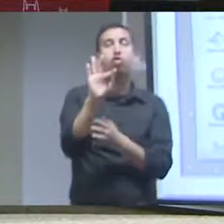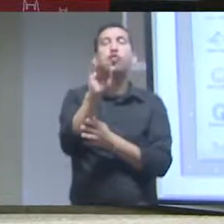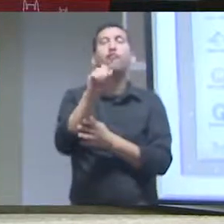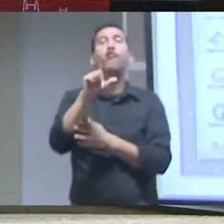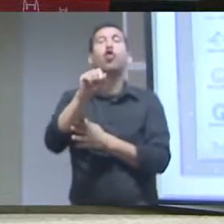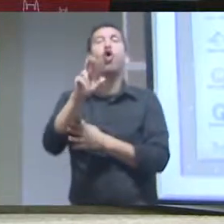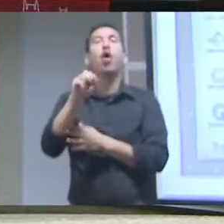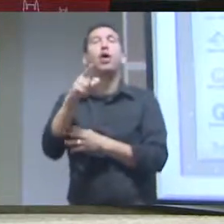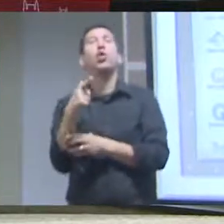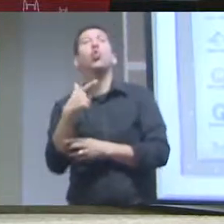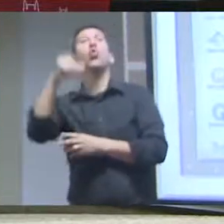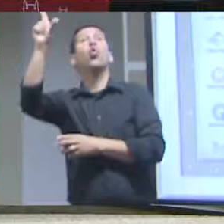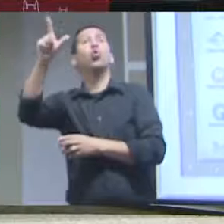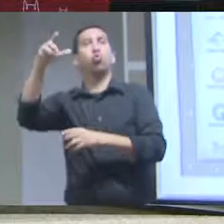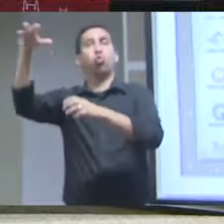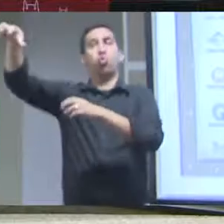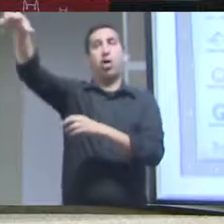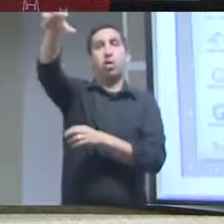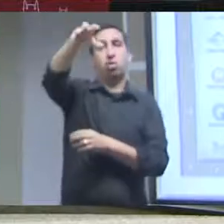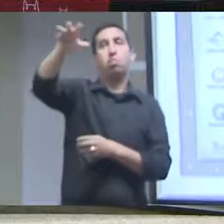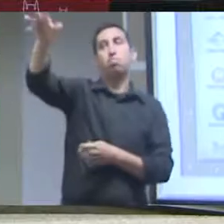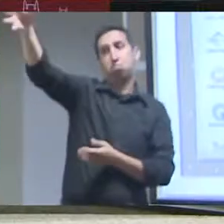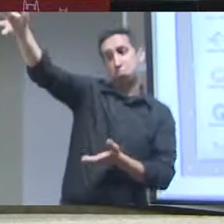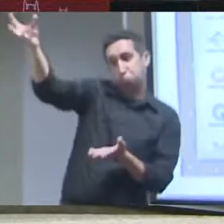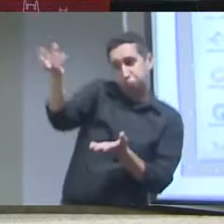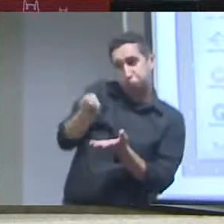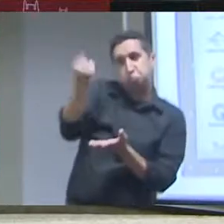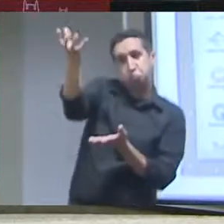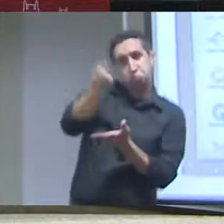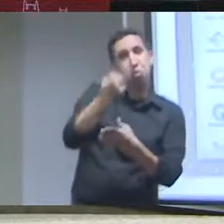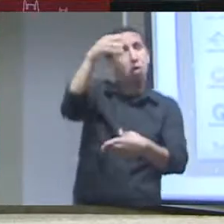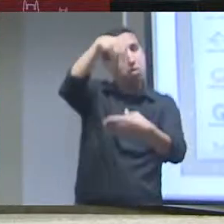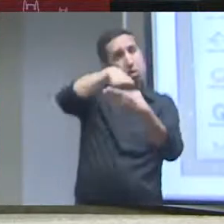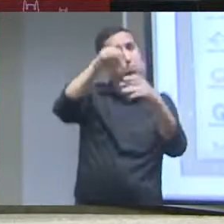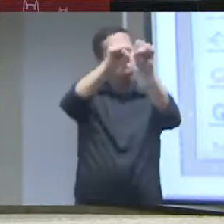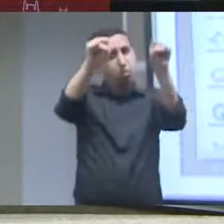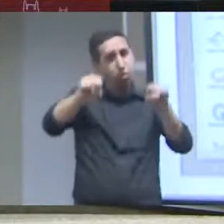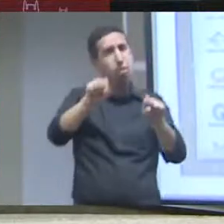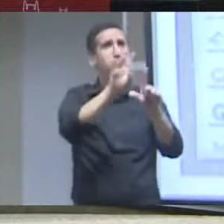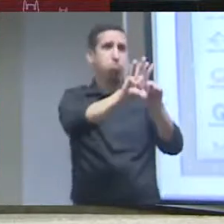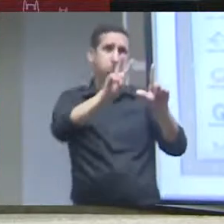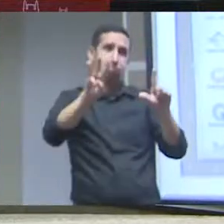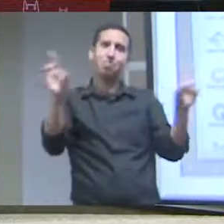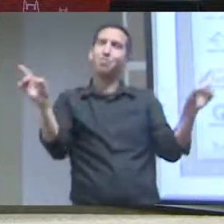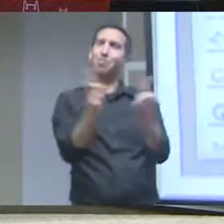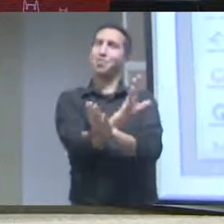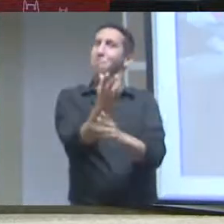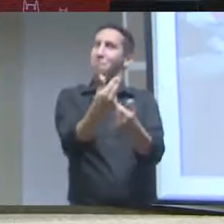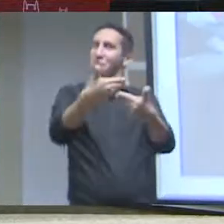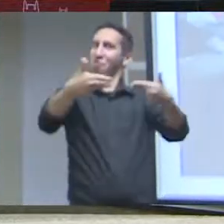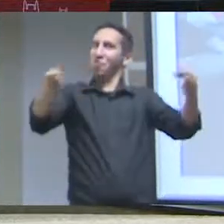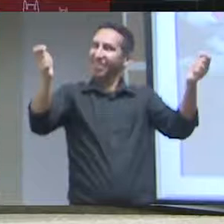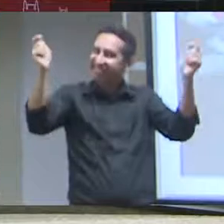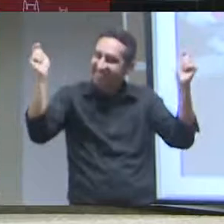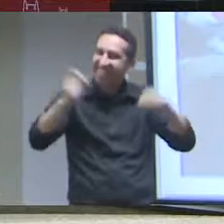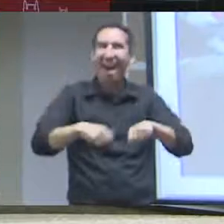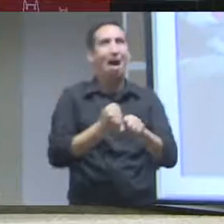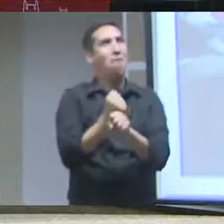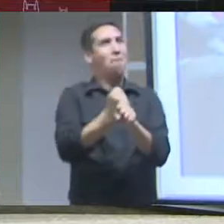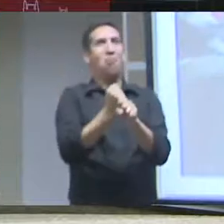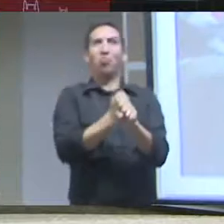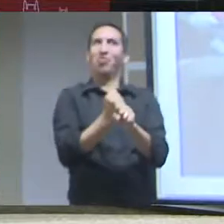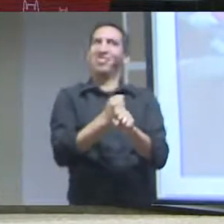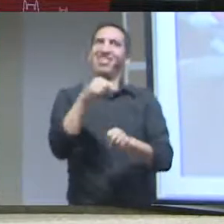virtual, reflora de... pesquisar todos os dados sobre flora brasileira que estão em outros jardins botânicos pelo mundo, estão